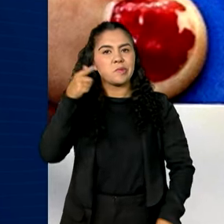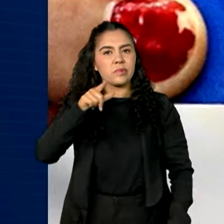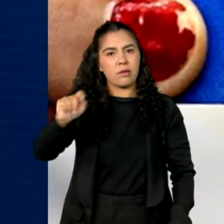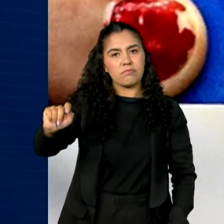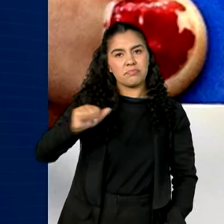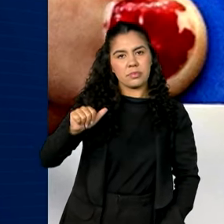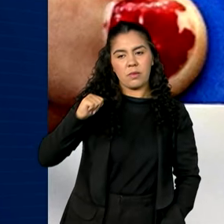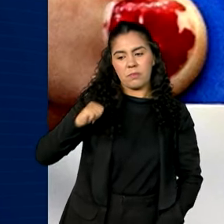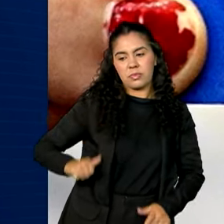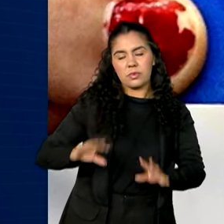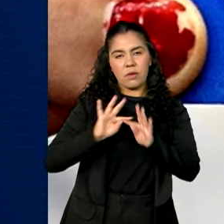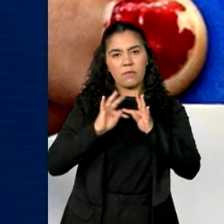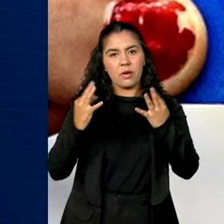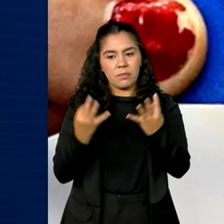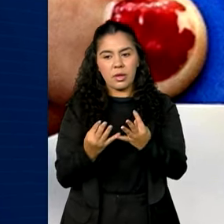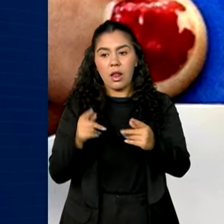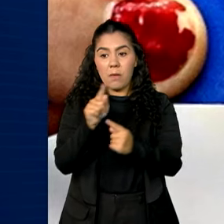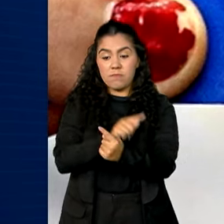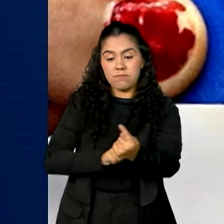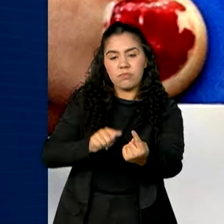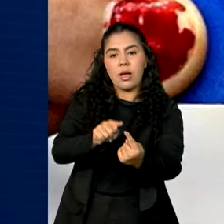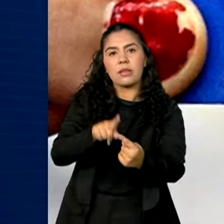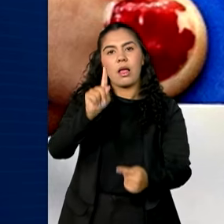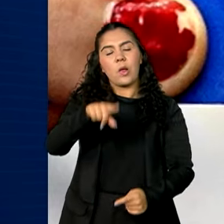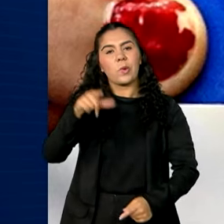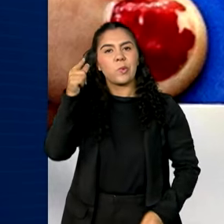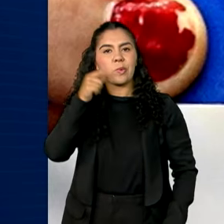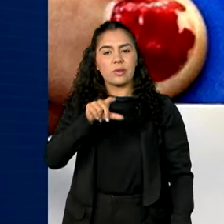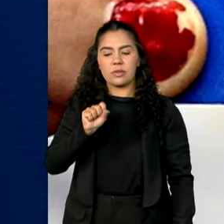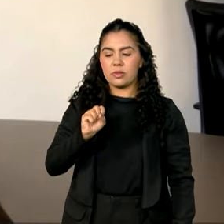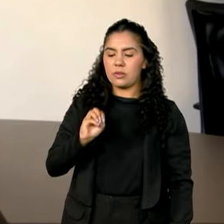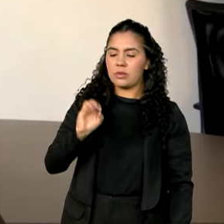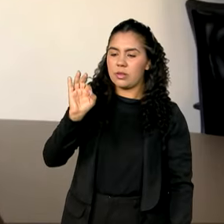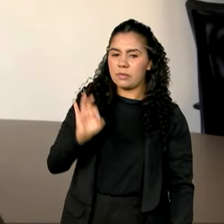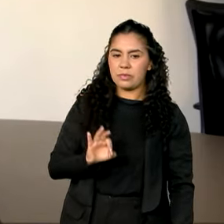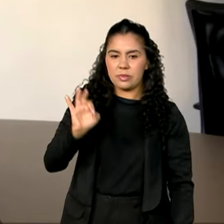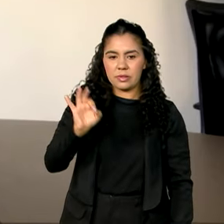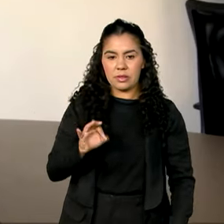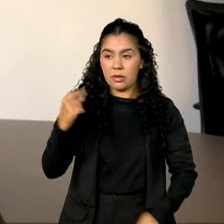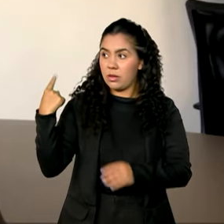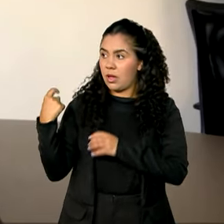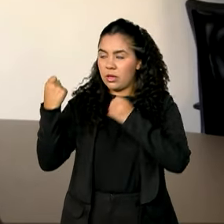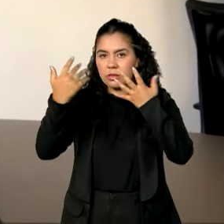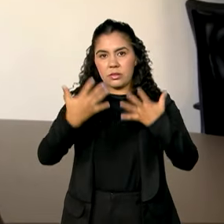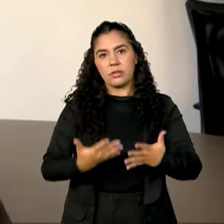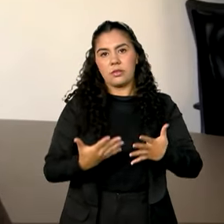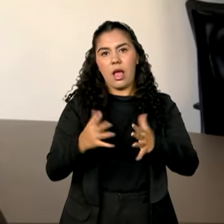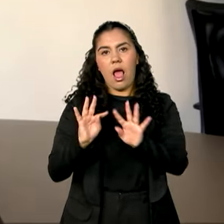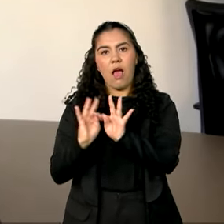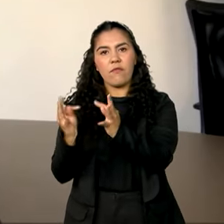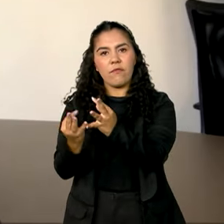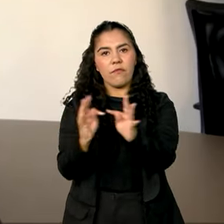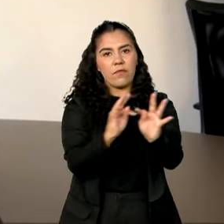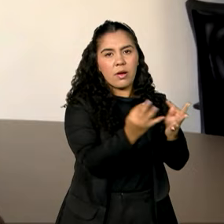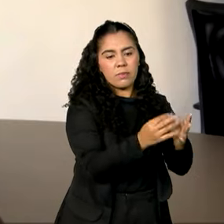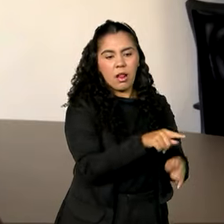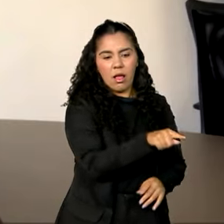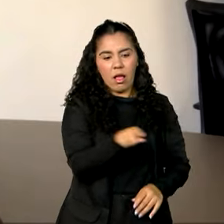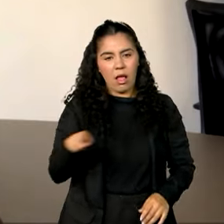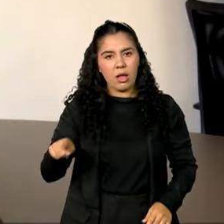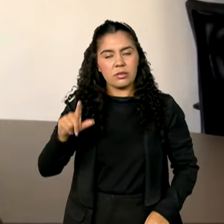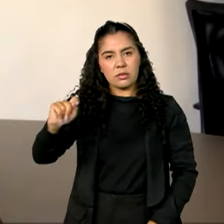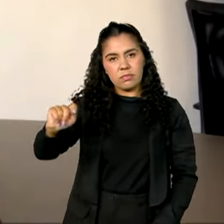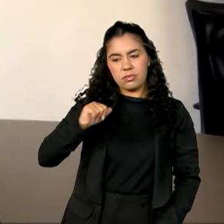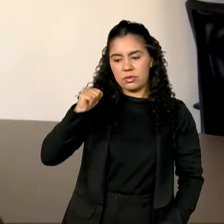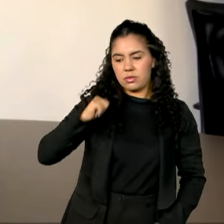A meta era também alcançar 80%. As famílias do Bolsa Família estão tendo acesso ao